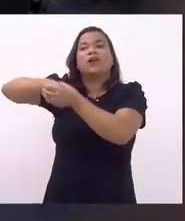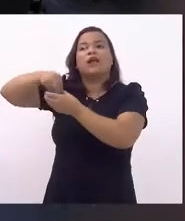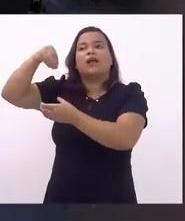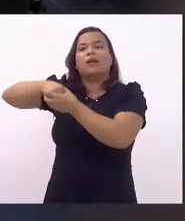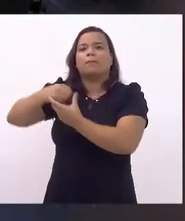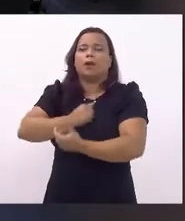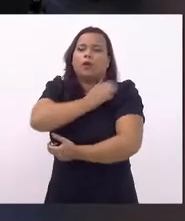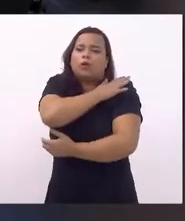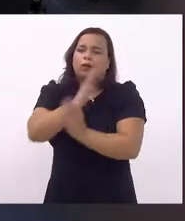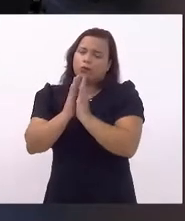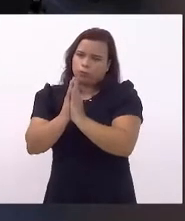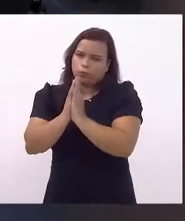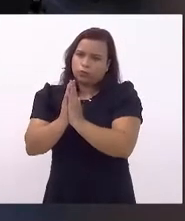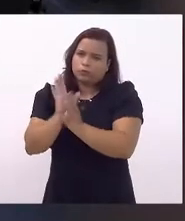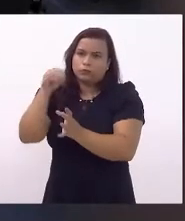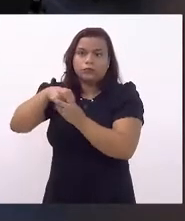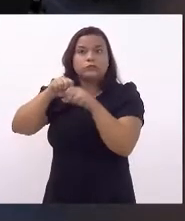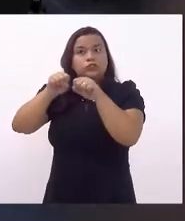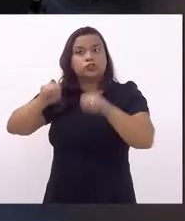por favor.